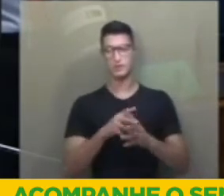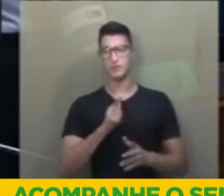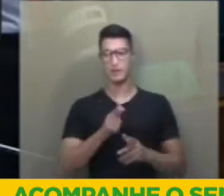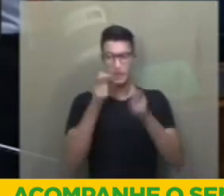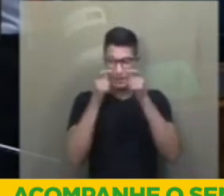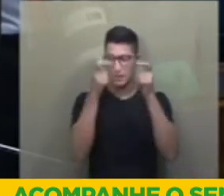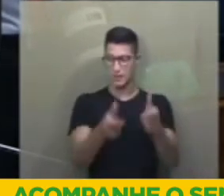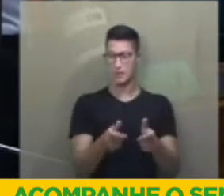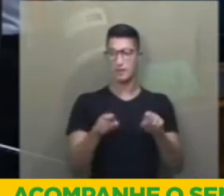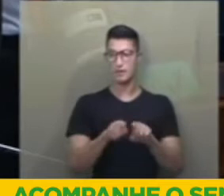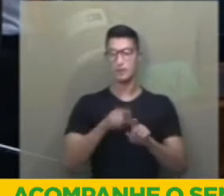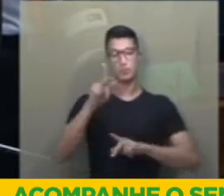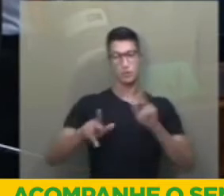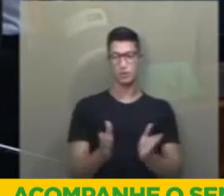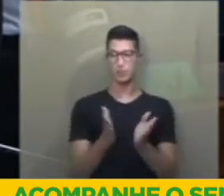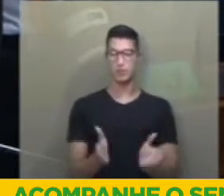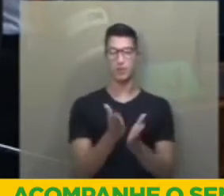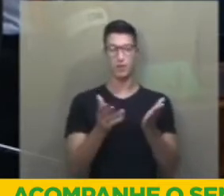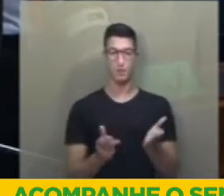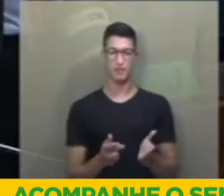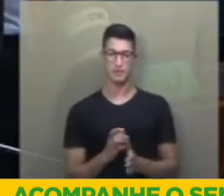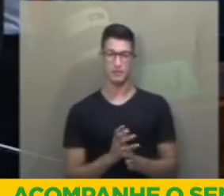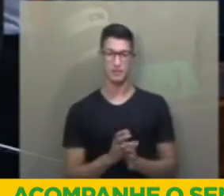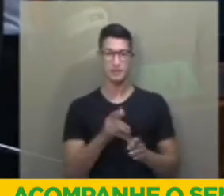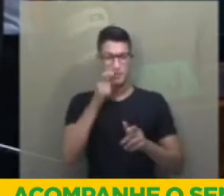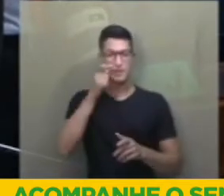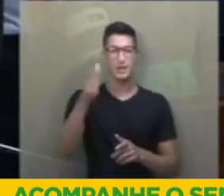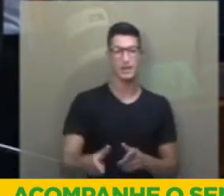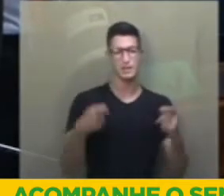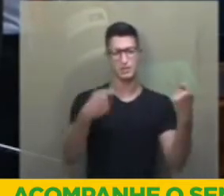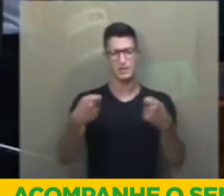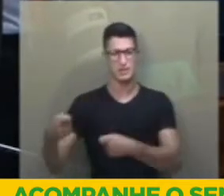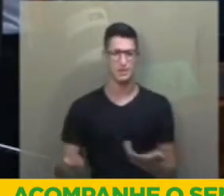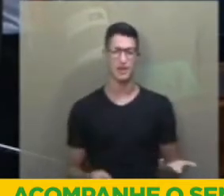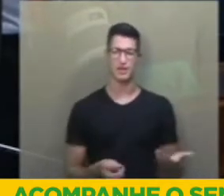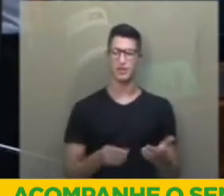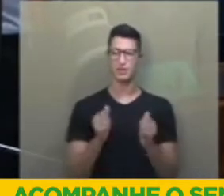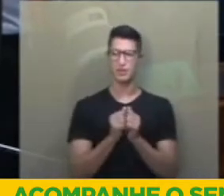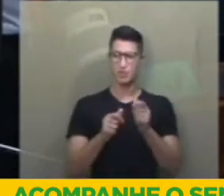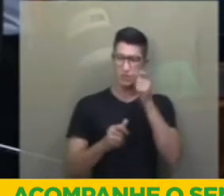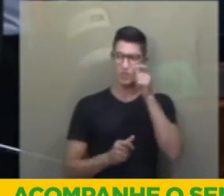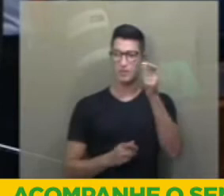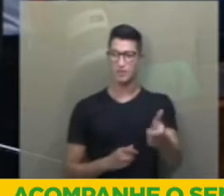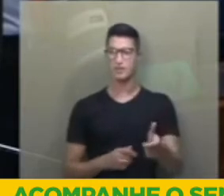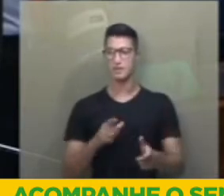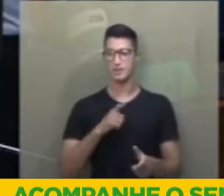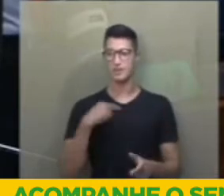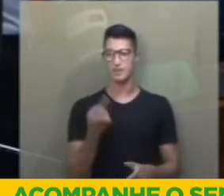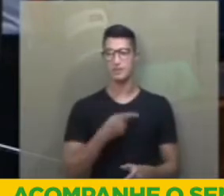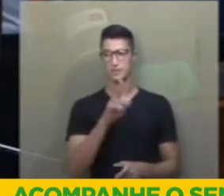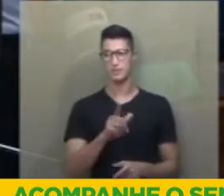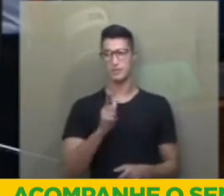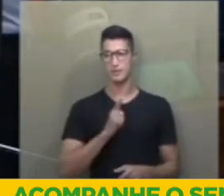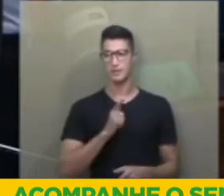interesse dos pobres, o interesse dos necessitados, com o interesse eleitoral de quem quer